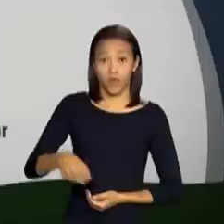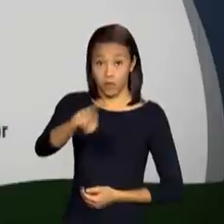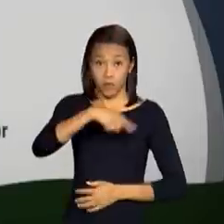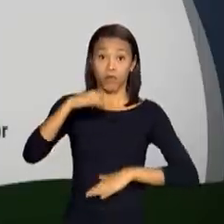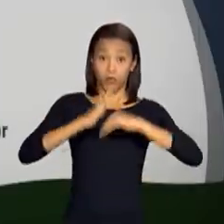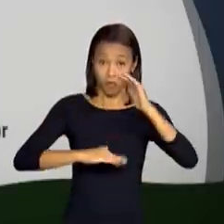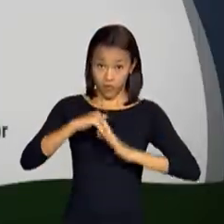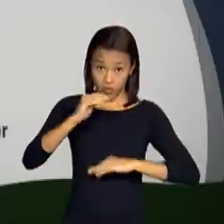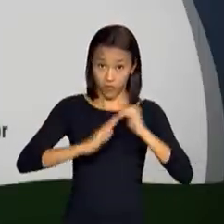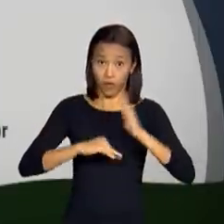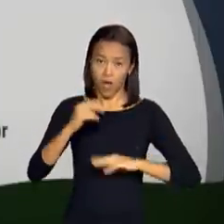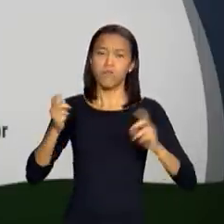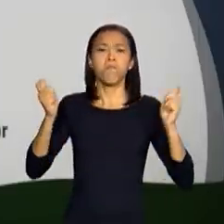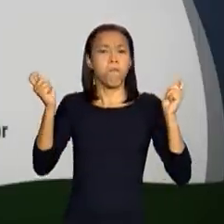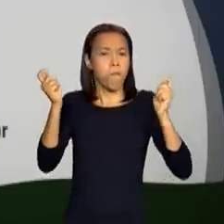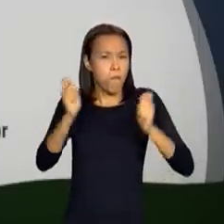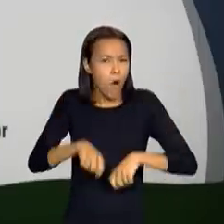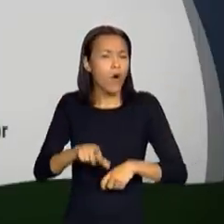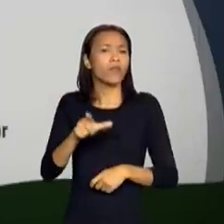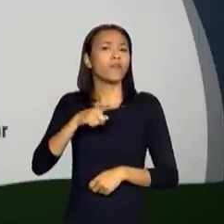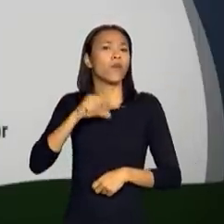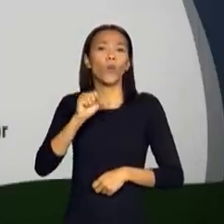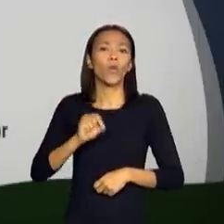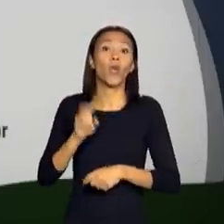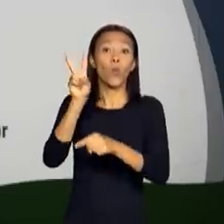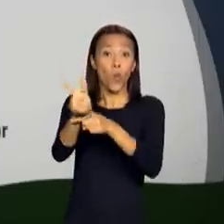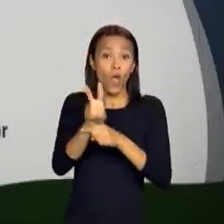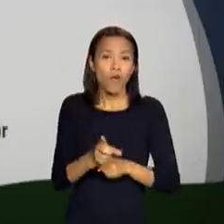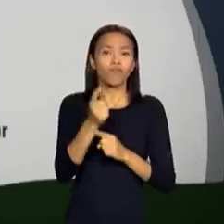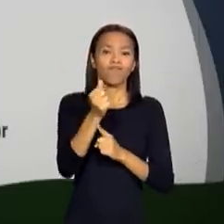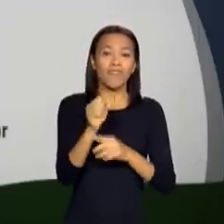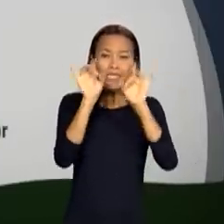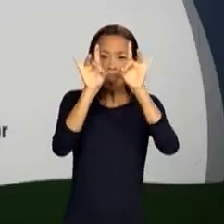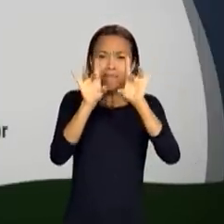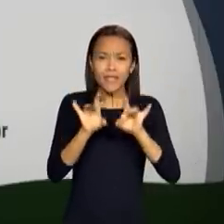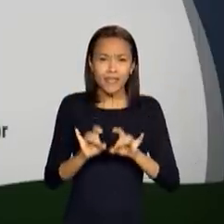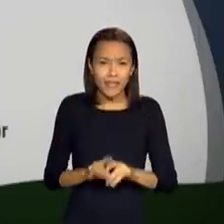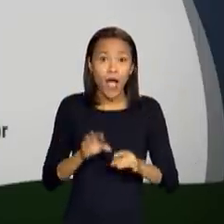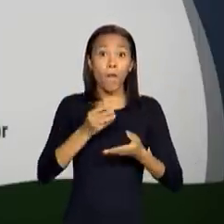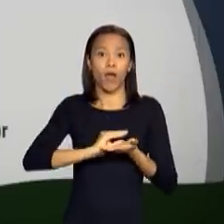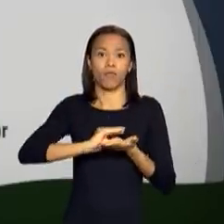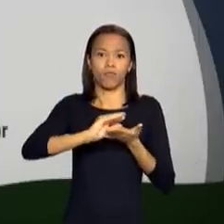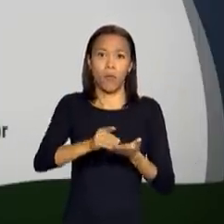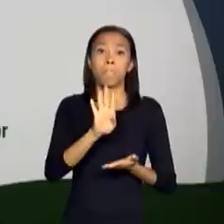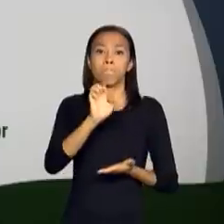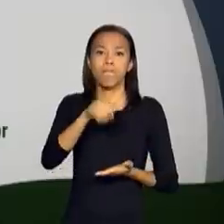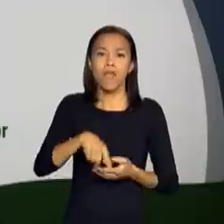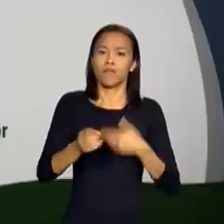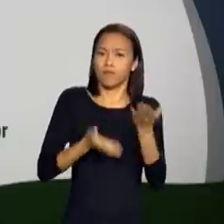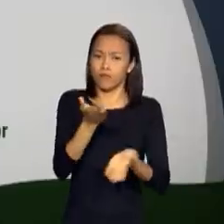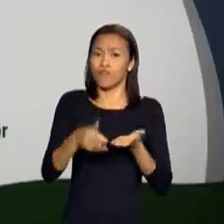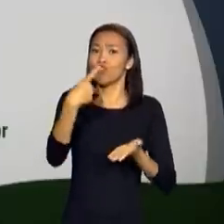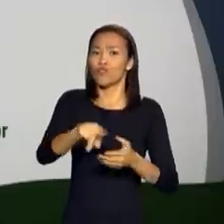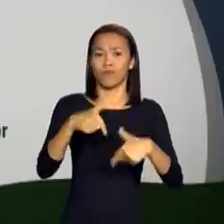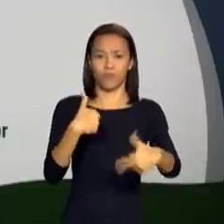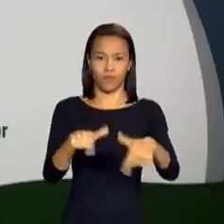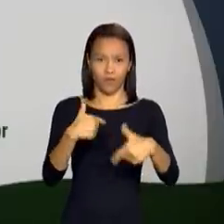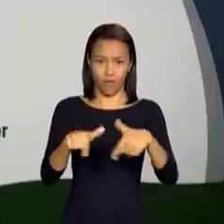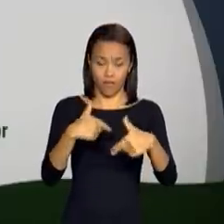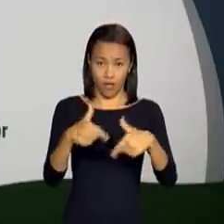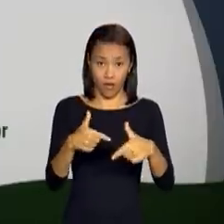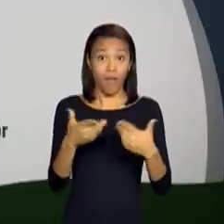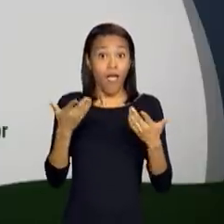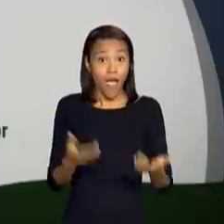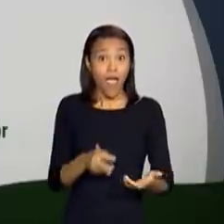Profissionais liberais podem contar agora com uma linha de crédito especial para investir em bens e serviços de suas atividades.